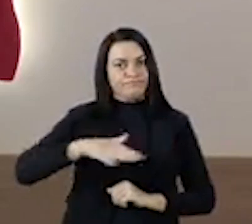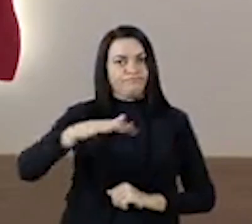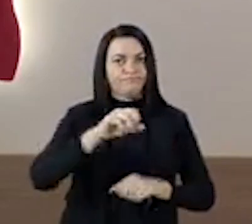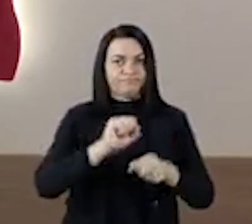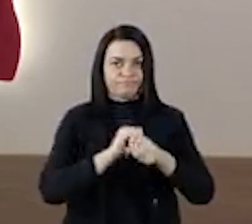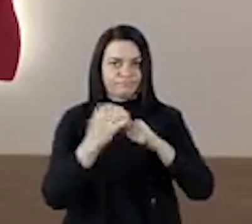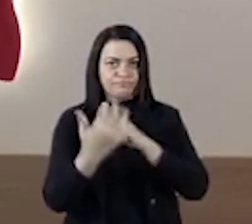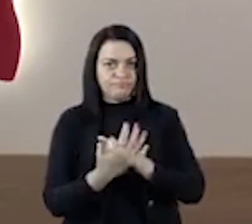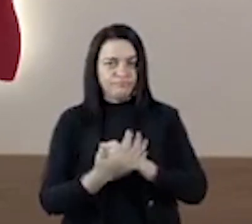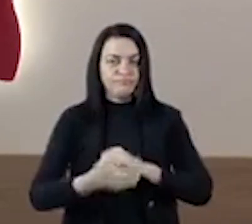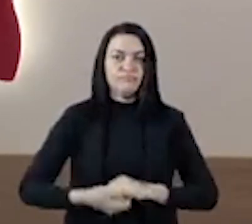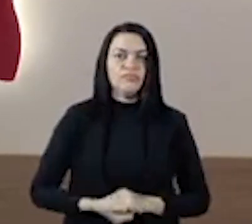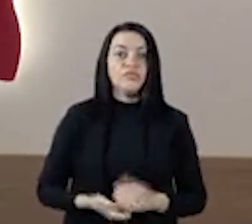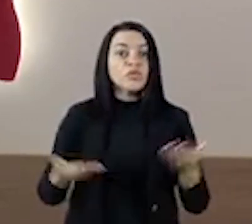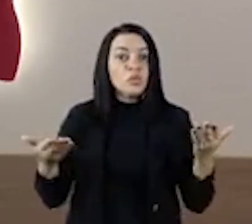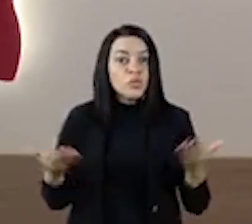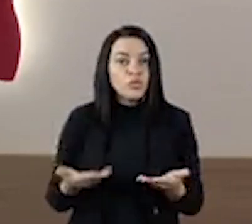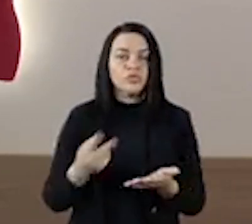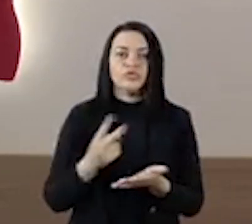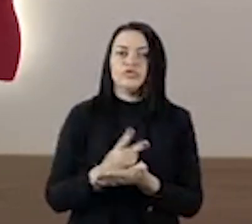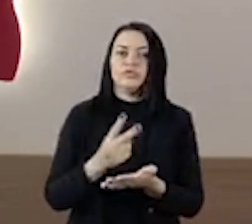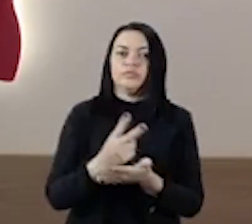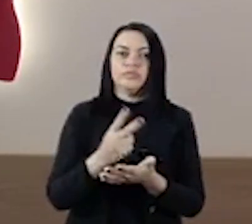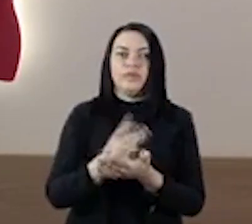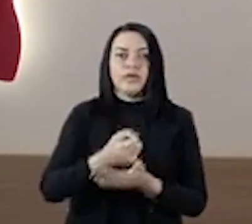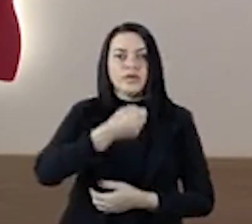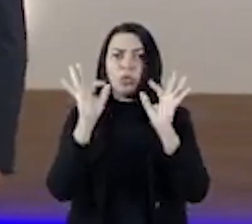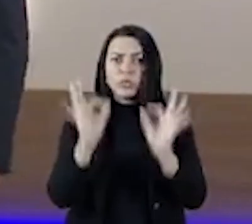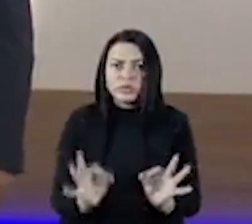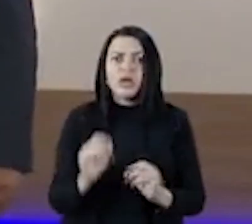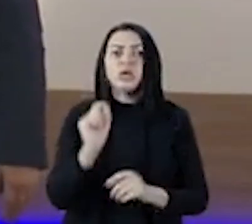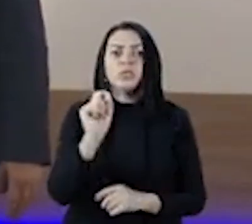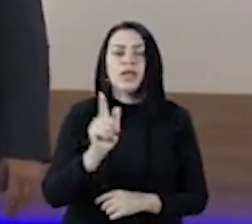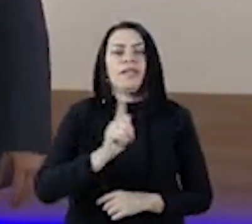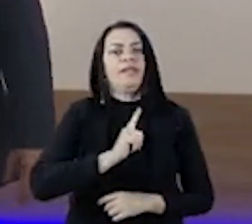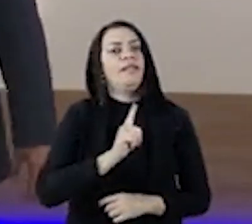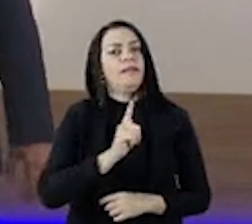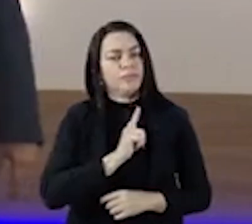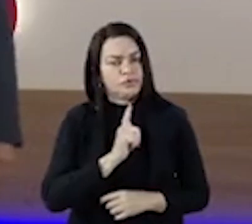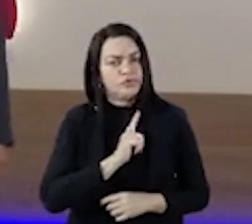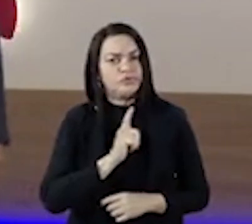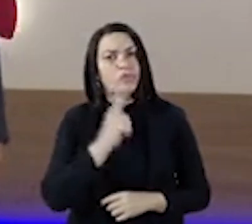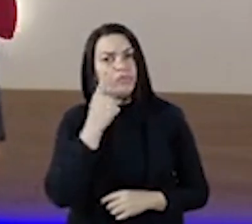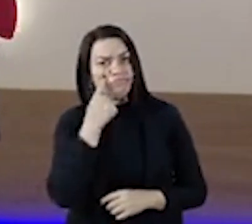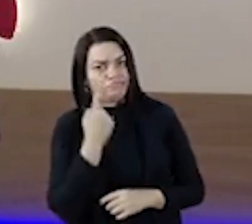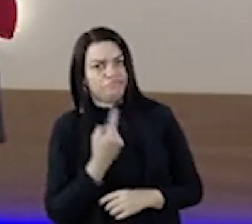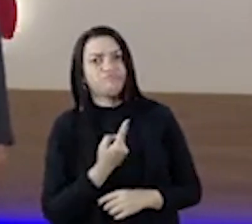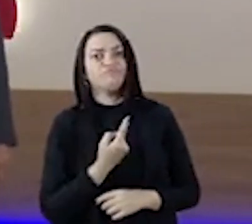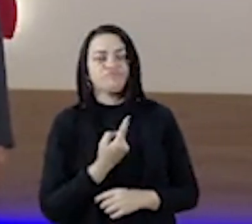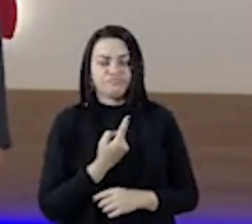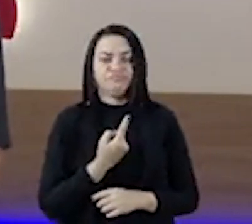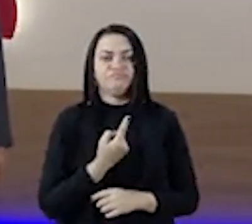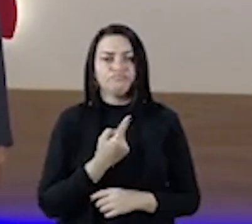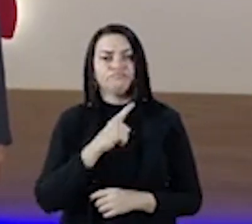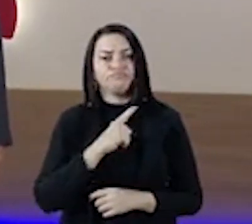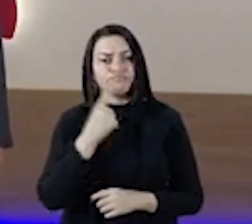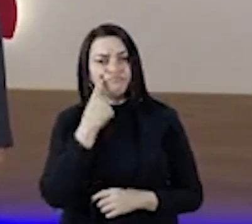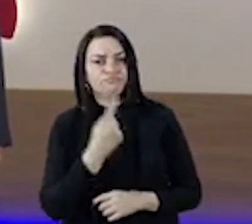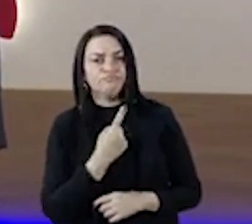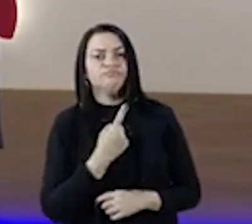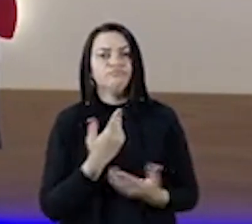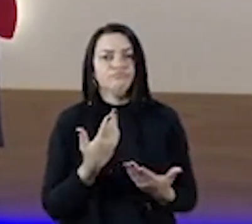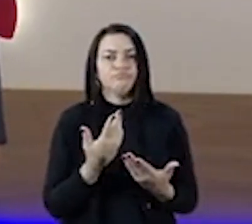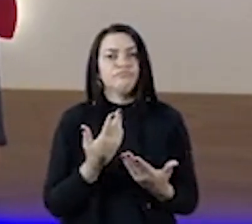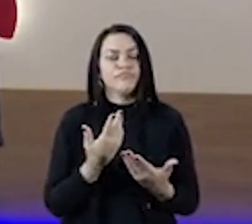O governador Flávio Dino divulgou o mais recente panorama das ações de combate ao novo coronavírus no Maranhão Com a